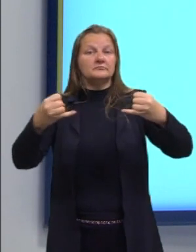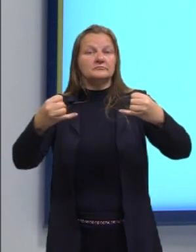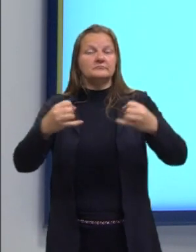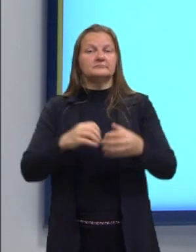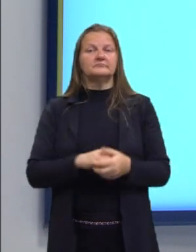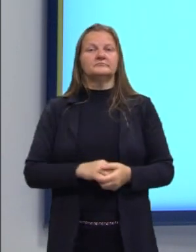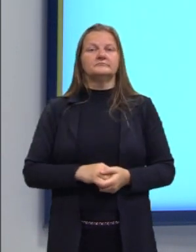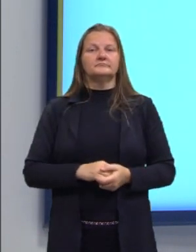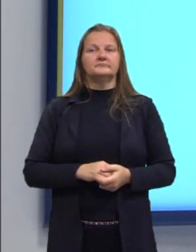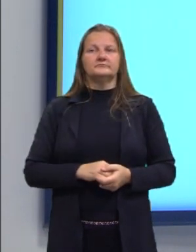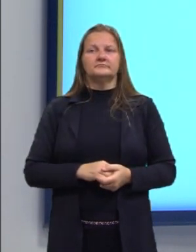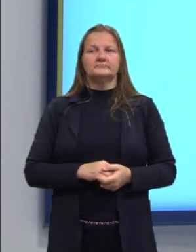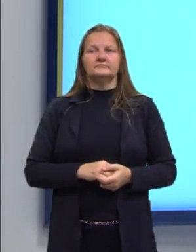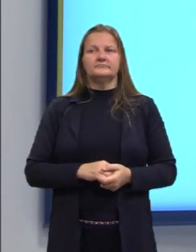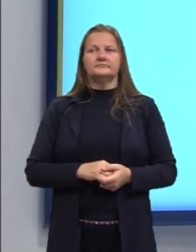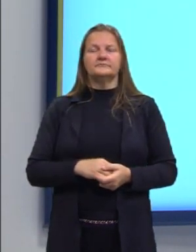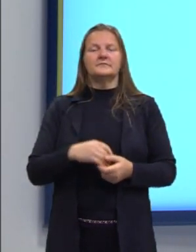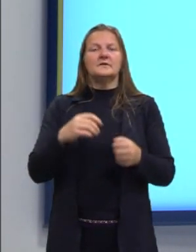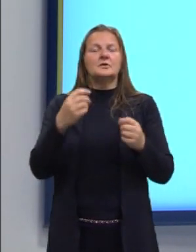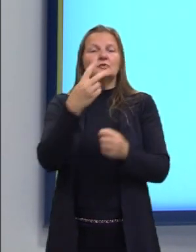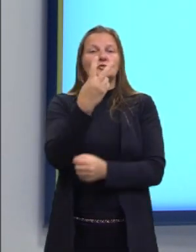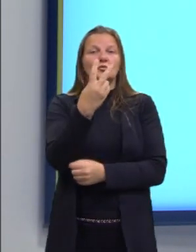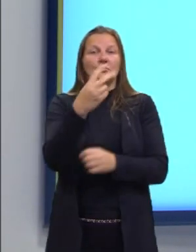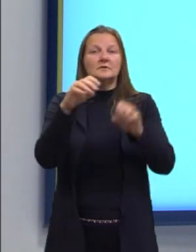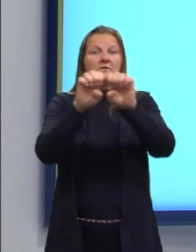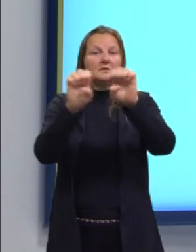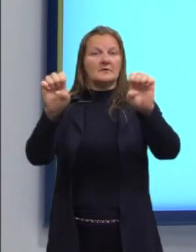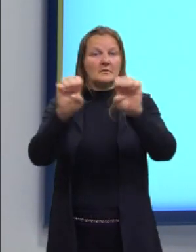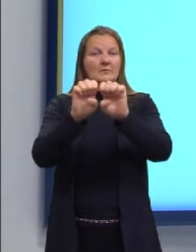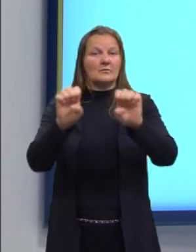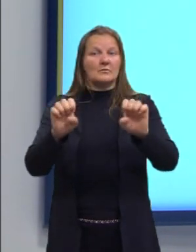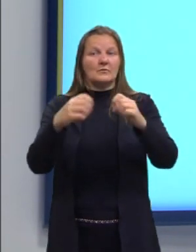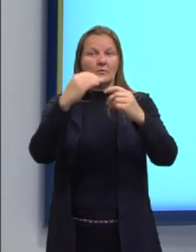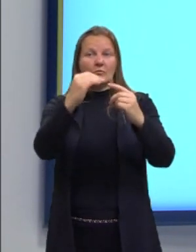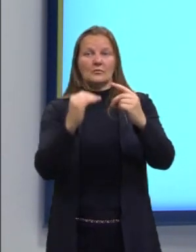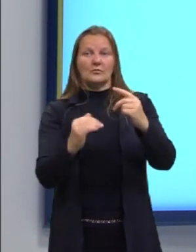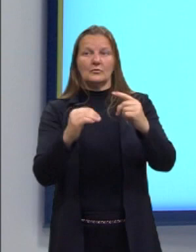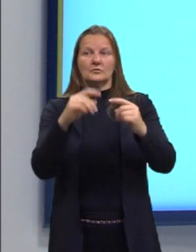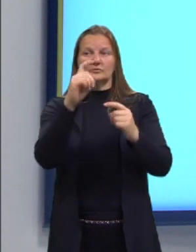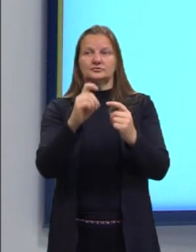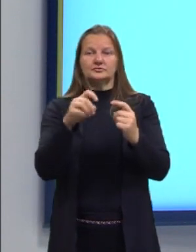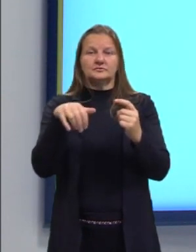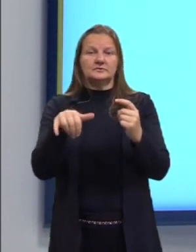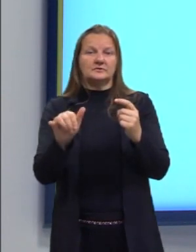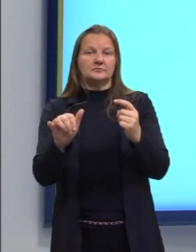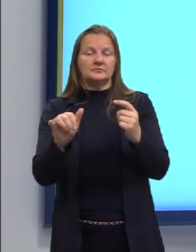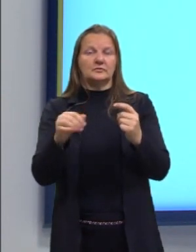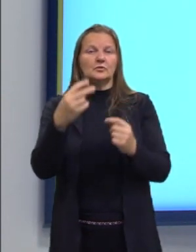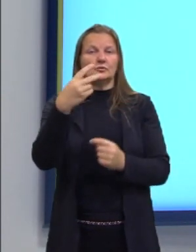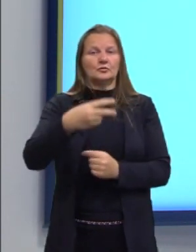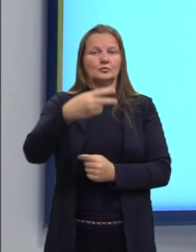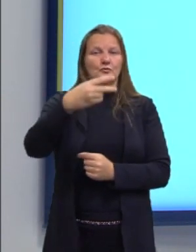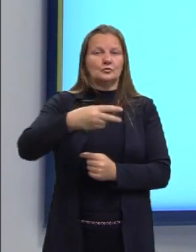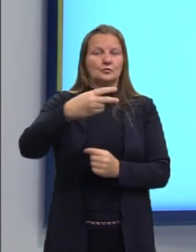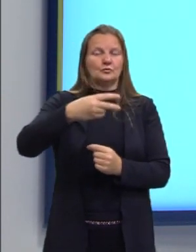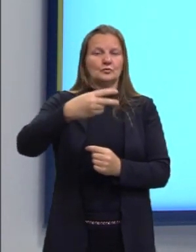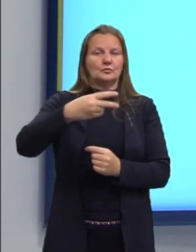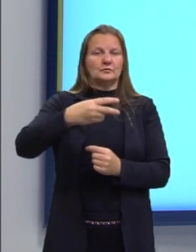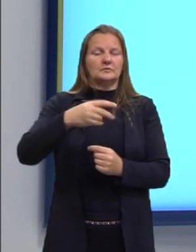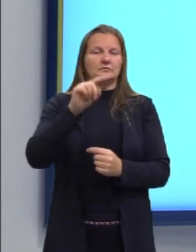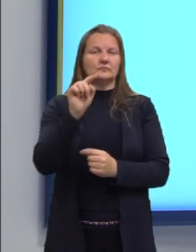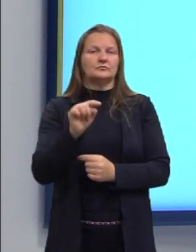sistema, tá? São duas equações que nós temos, a gente tem X, tem Y, então são duas variáveis, duas